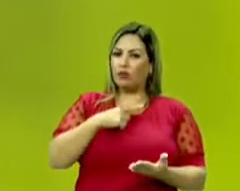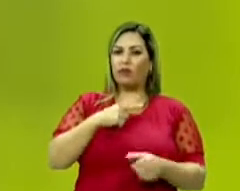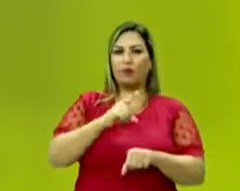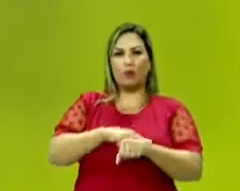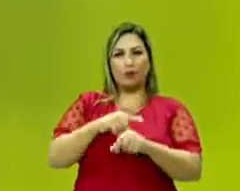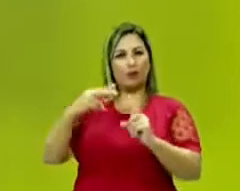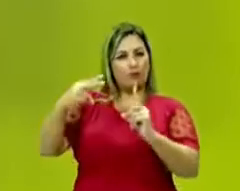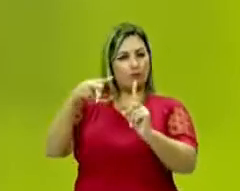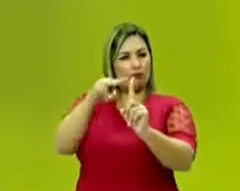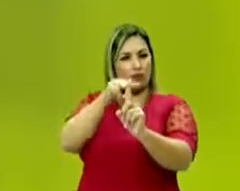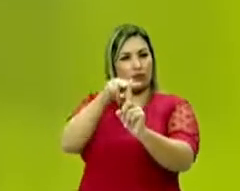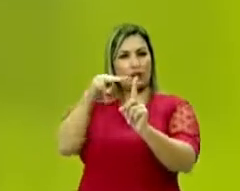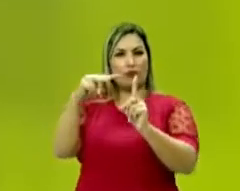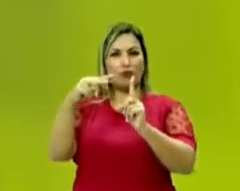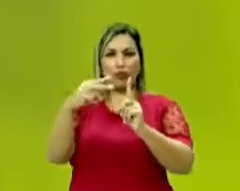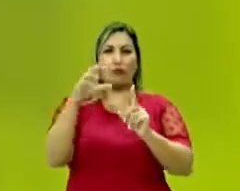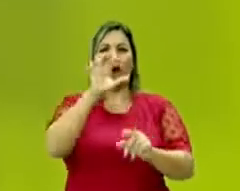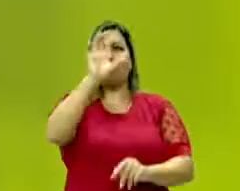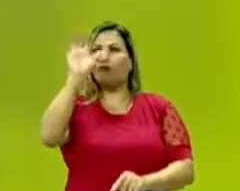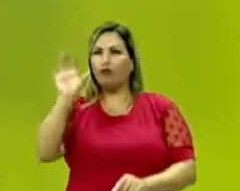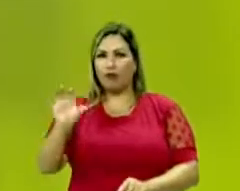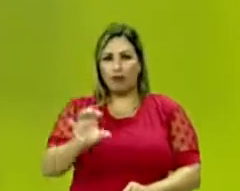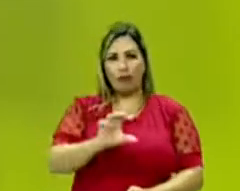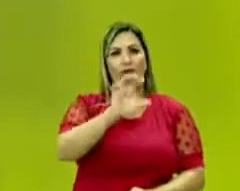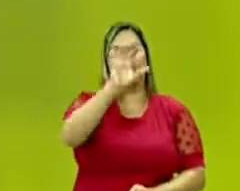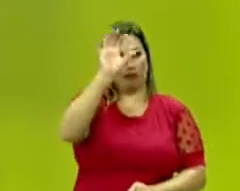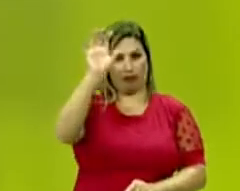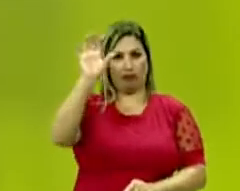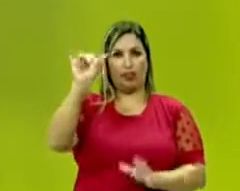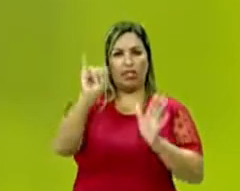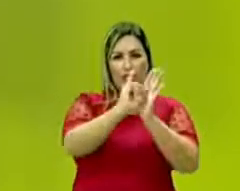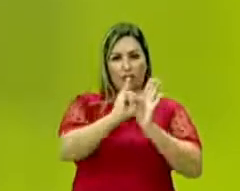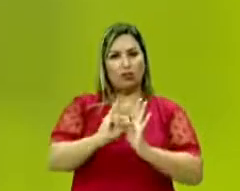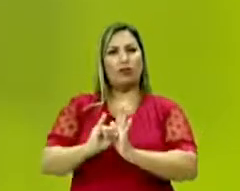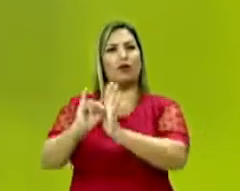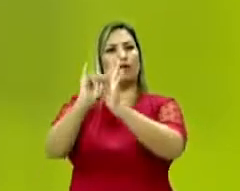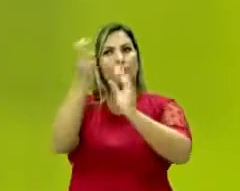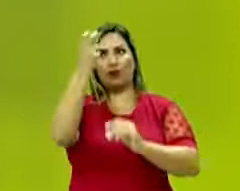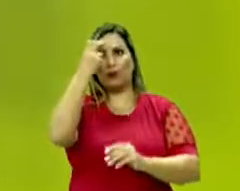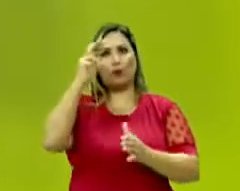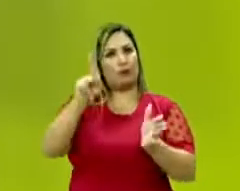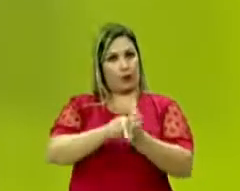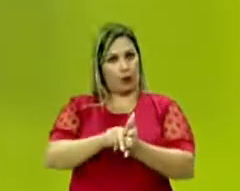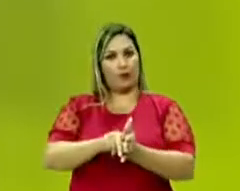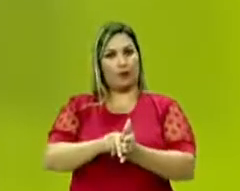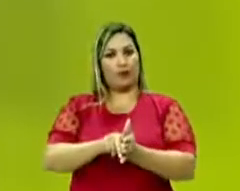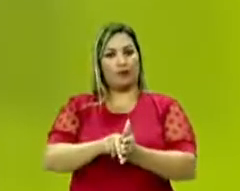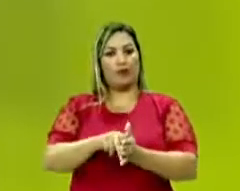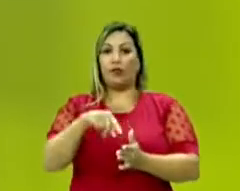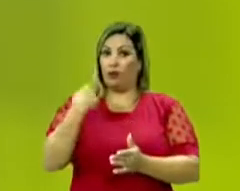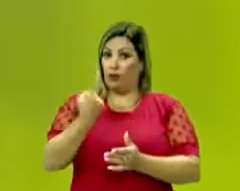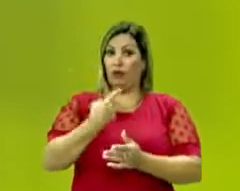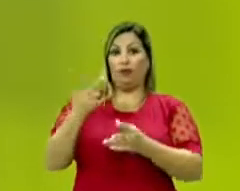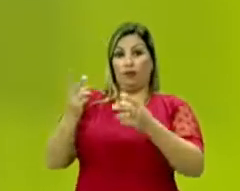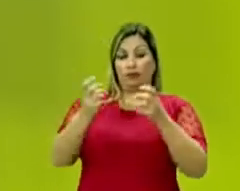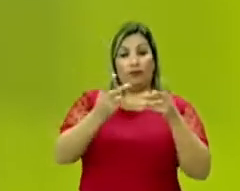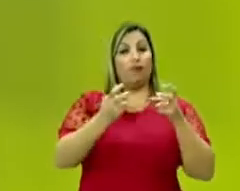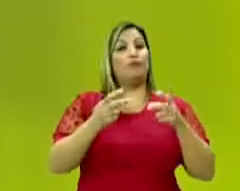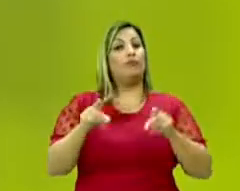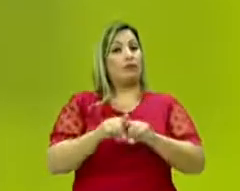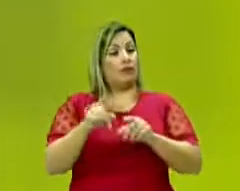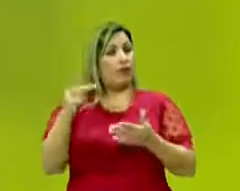perspectiva muito regionalizada de identidades culturais. Assim como nós vimos também